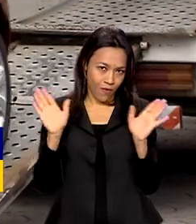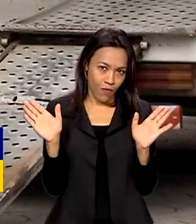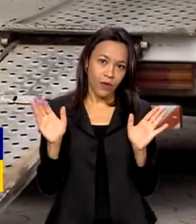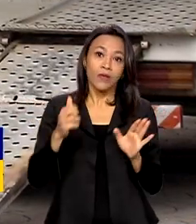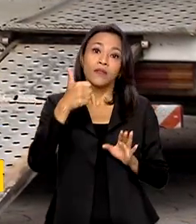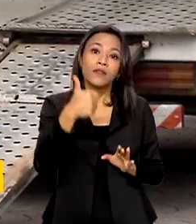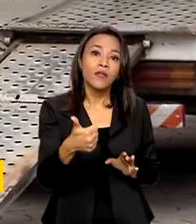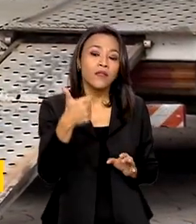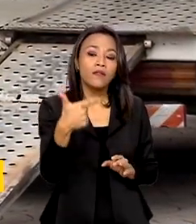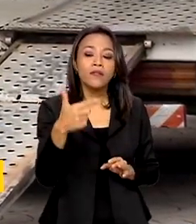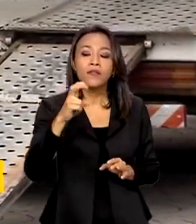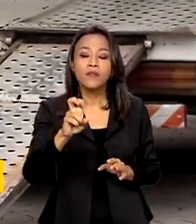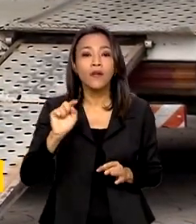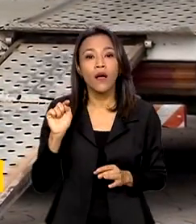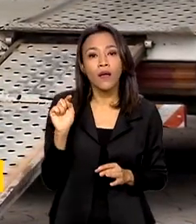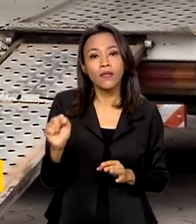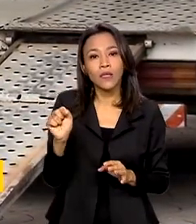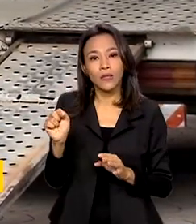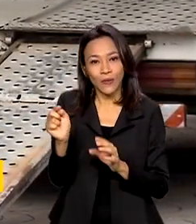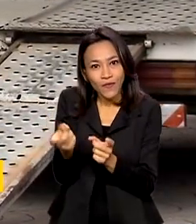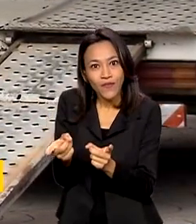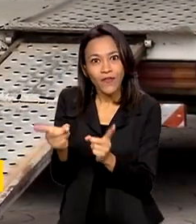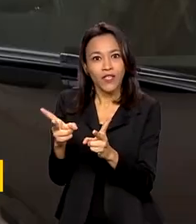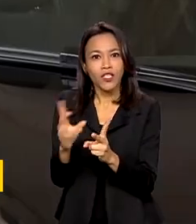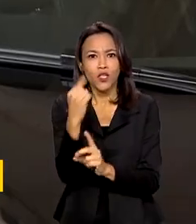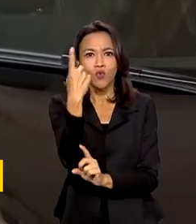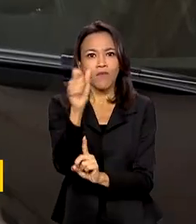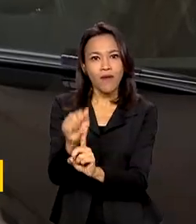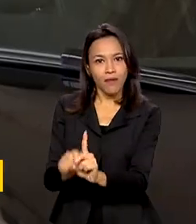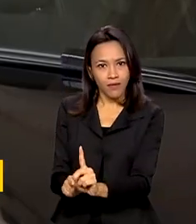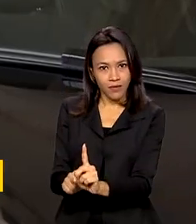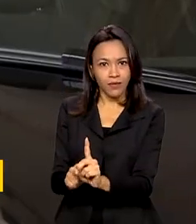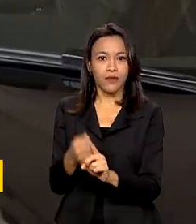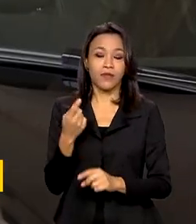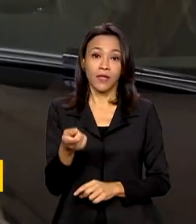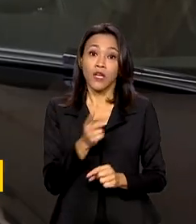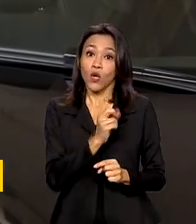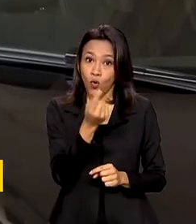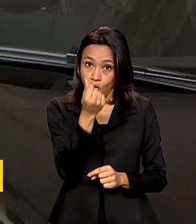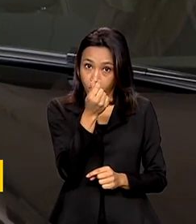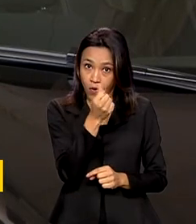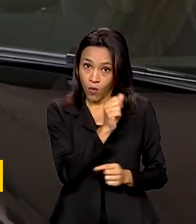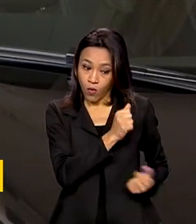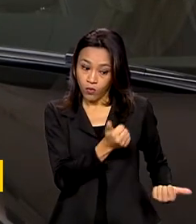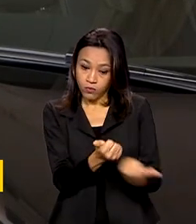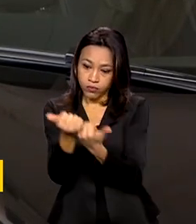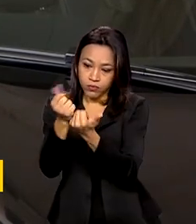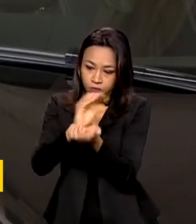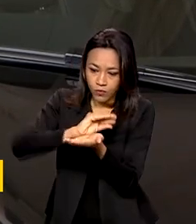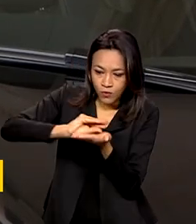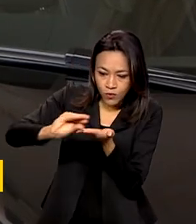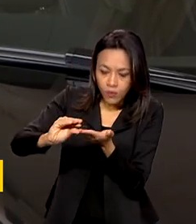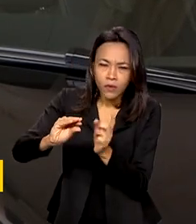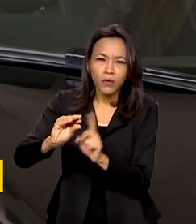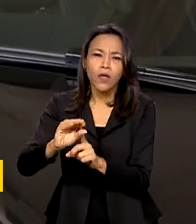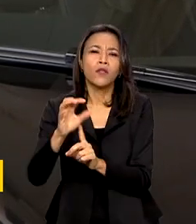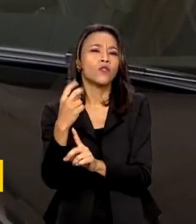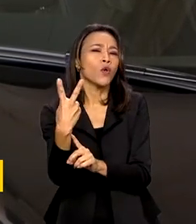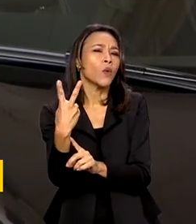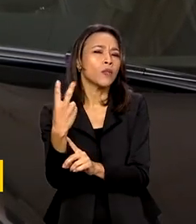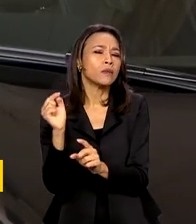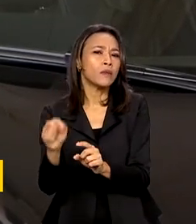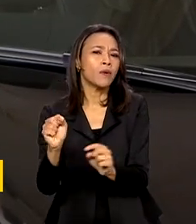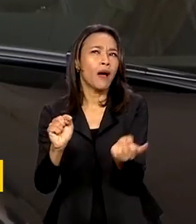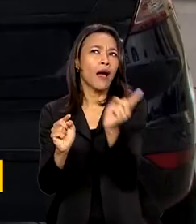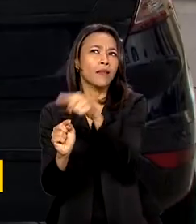125 mil unidades vendidas em um mês. Com os créditos tributários, os descontos variaram entre 2 mil e